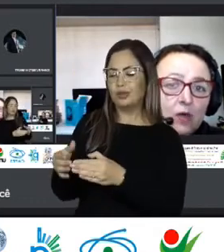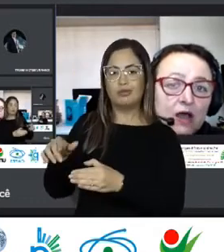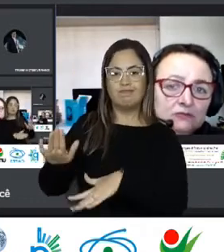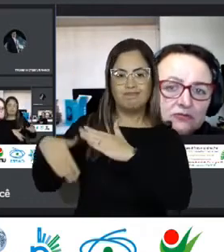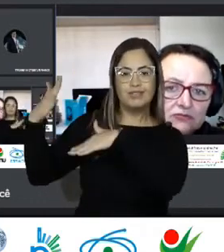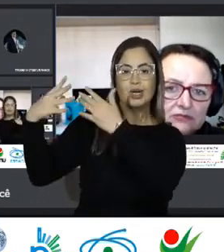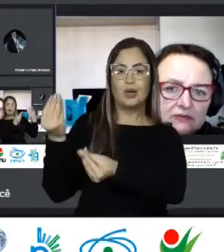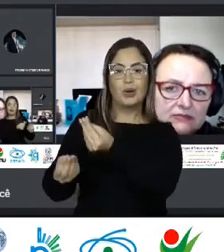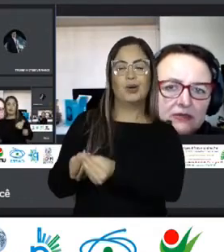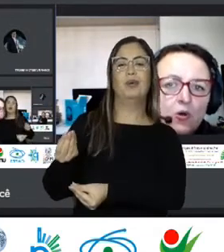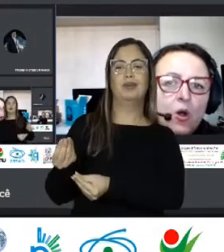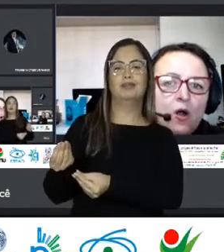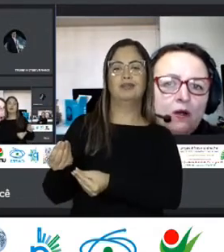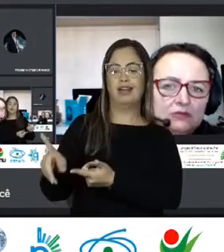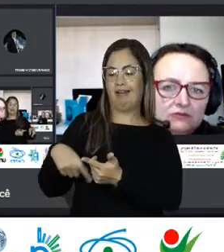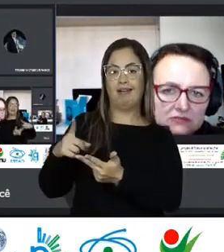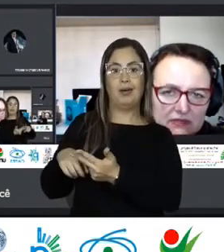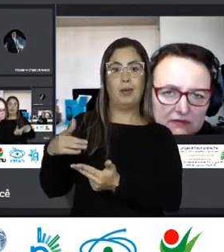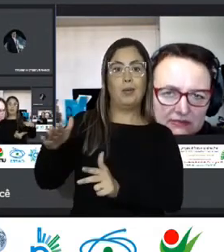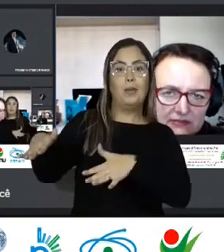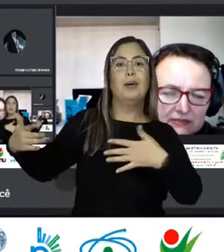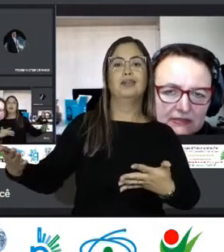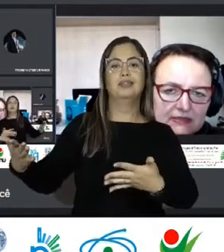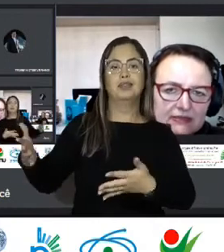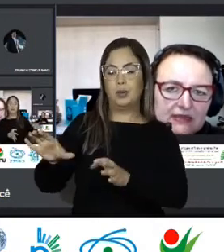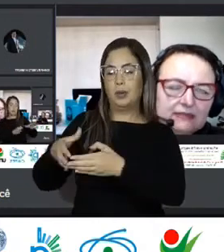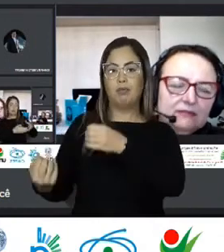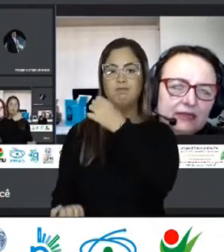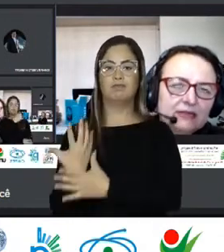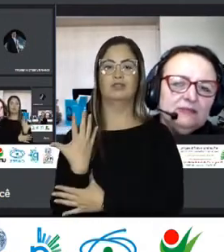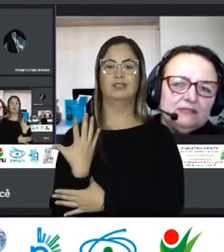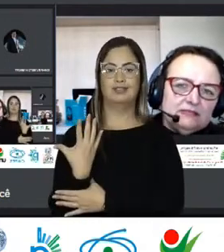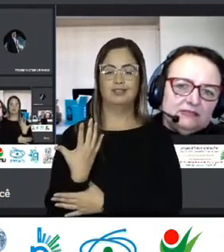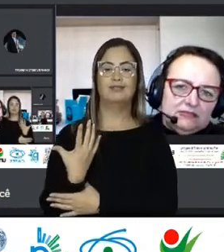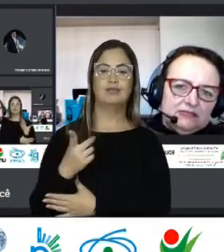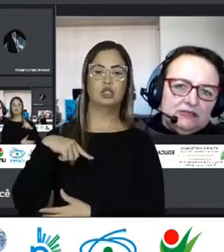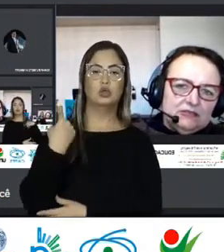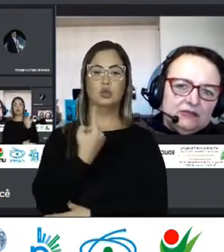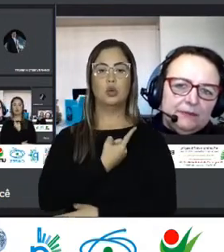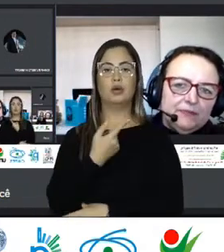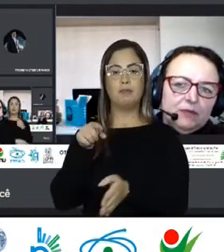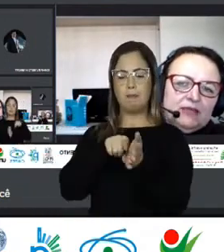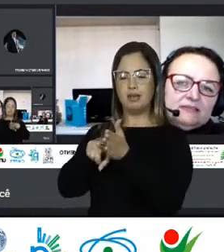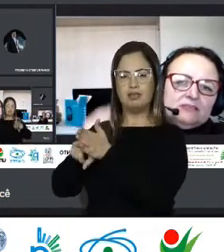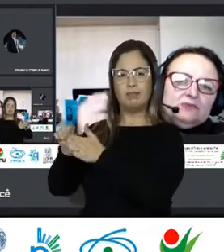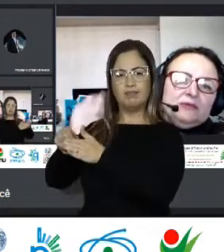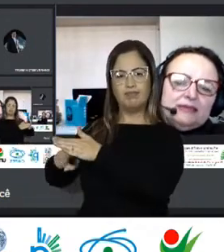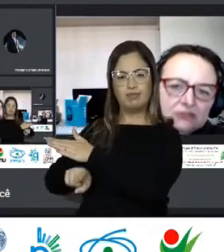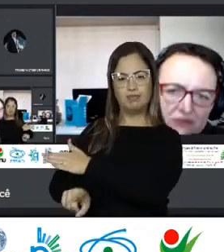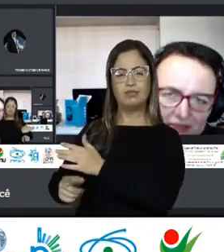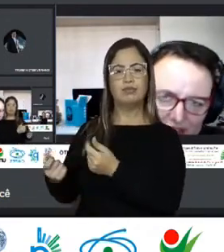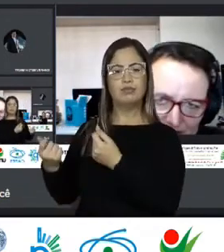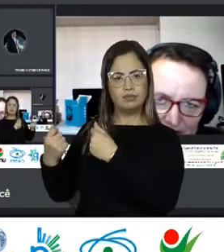Quando isso se deu assim Como isso se deu assim Né Também nas pesquisas Da gente Porque às